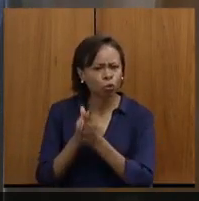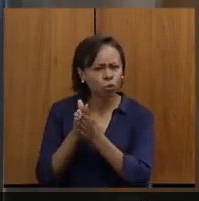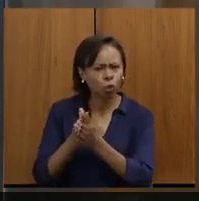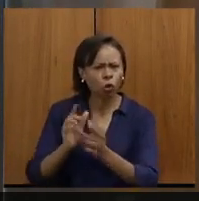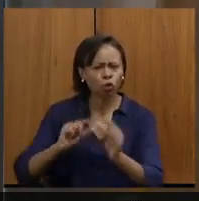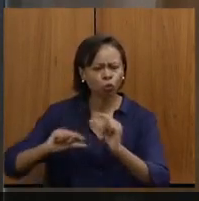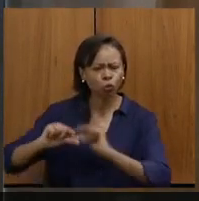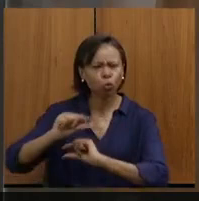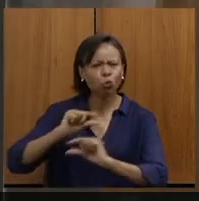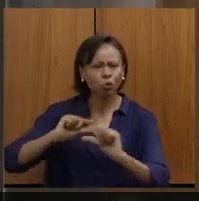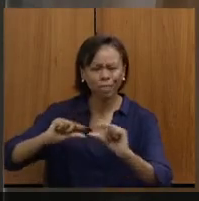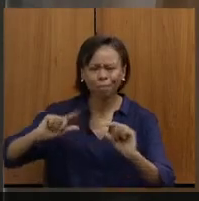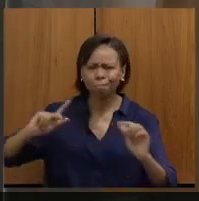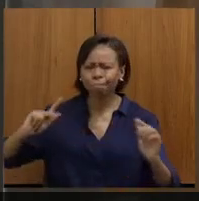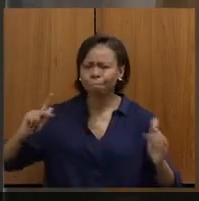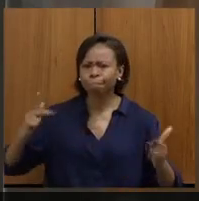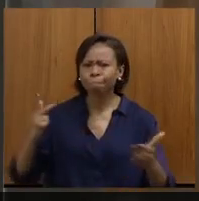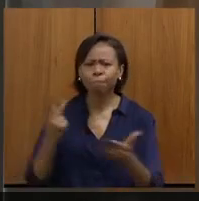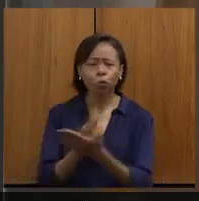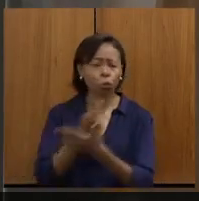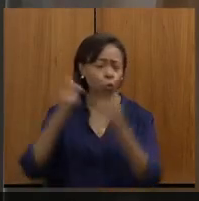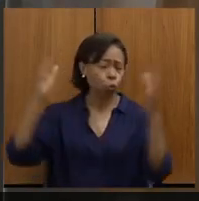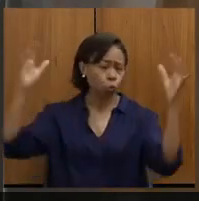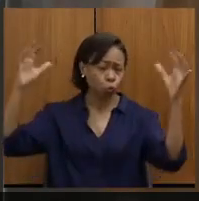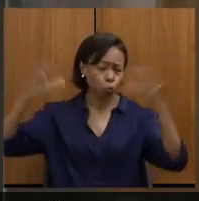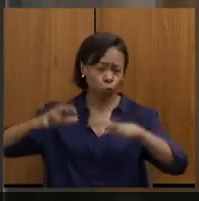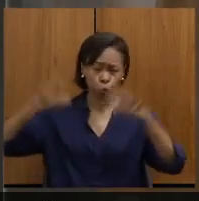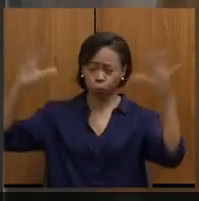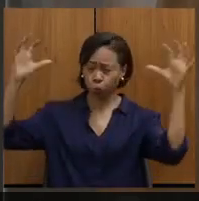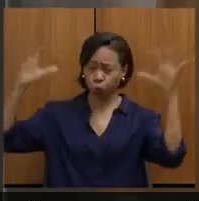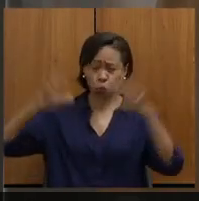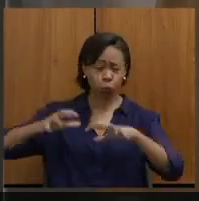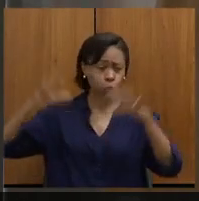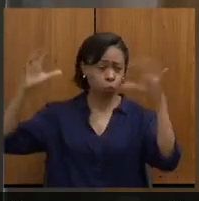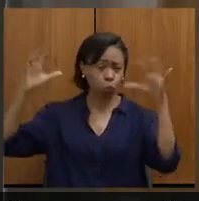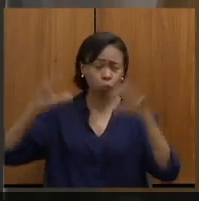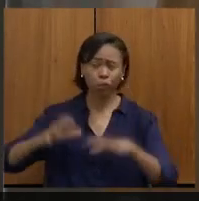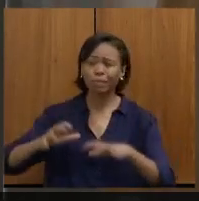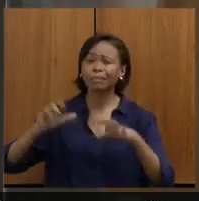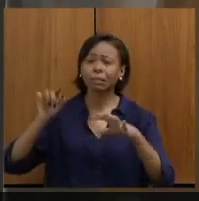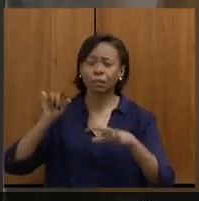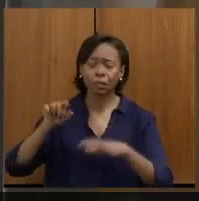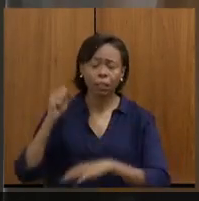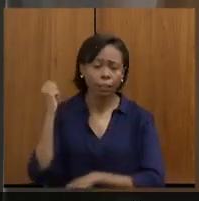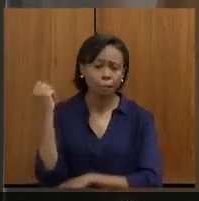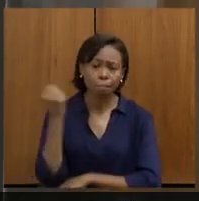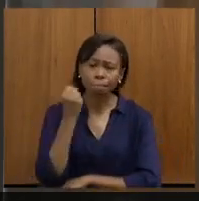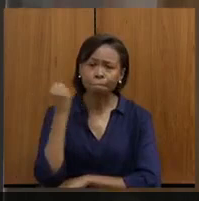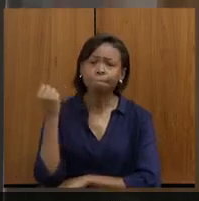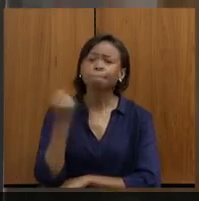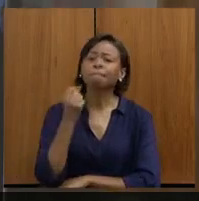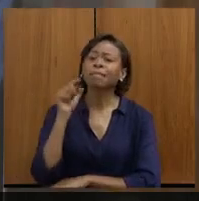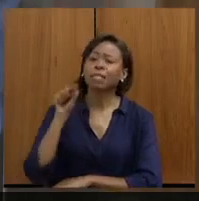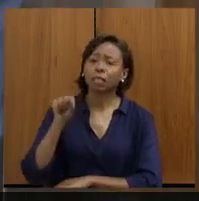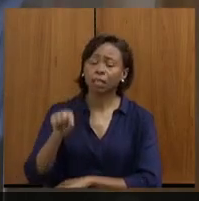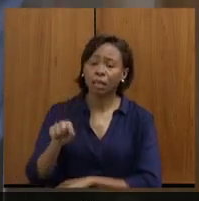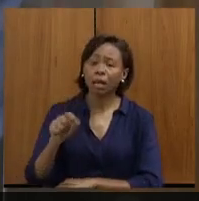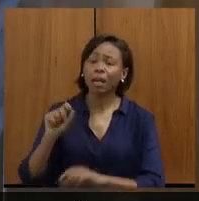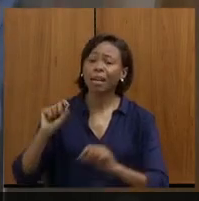afetados por chuvas intensas e que trouxeram uma verdadeira